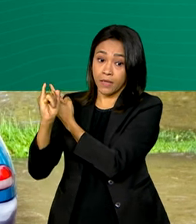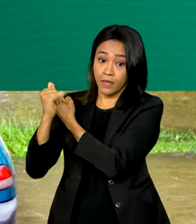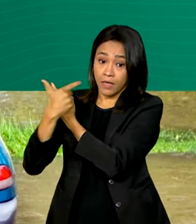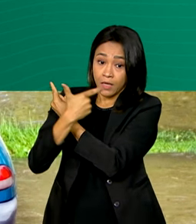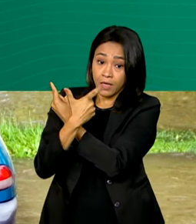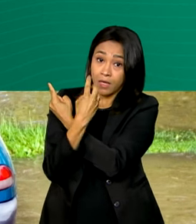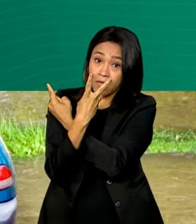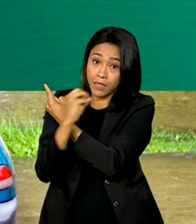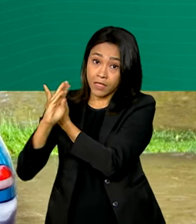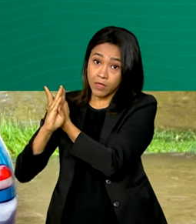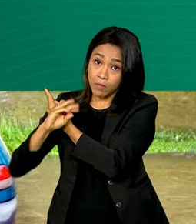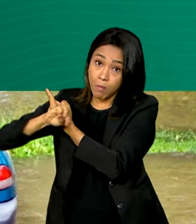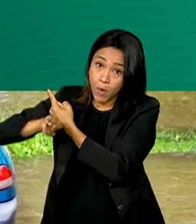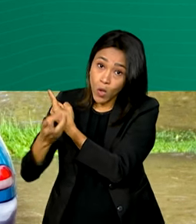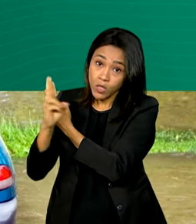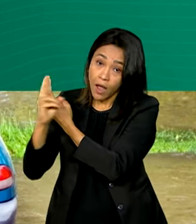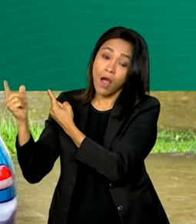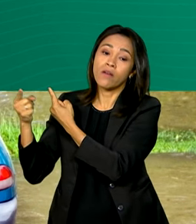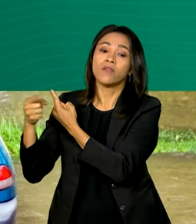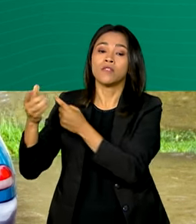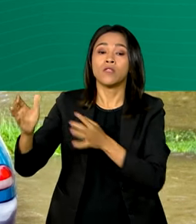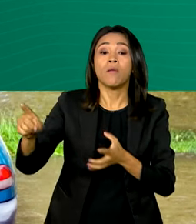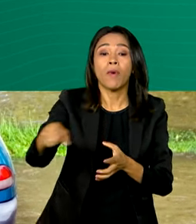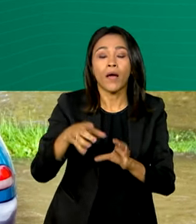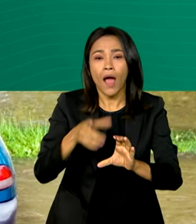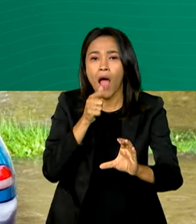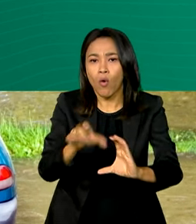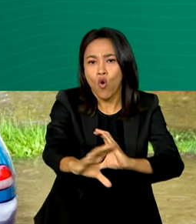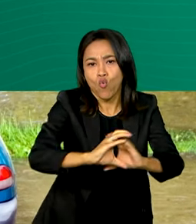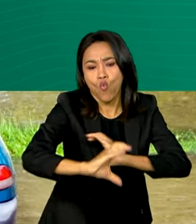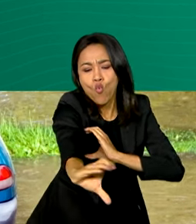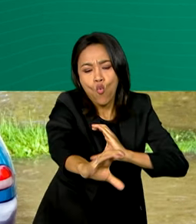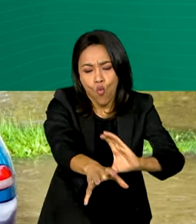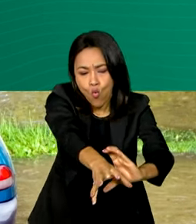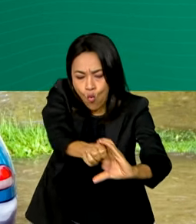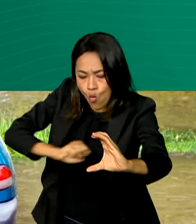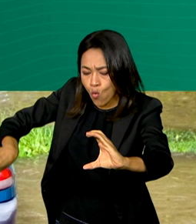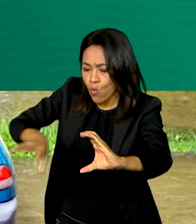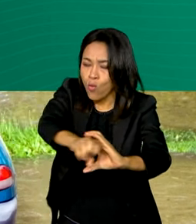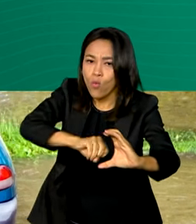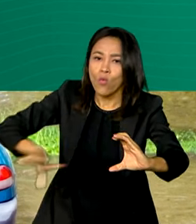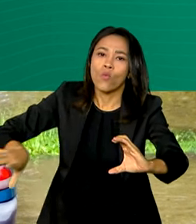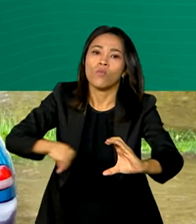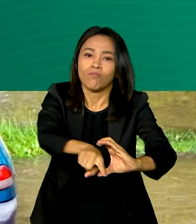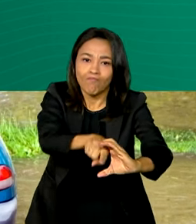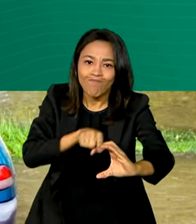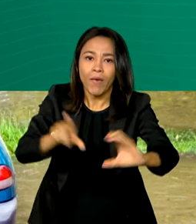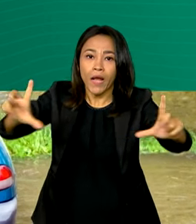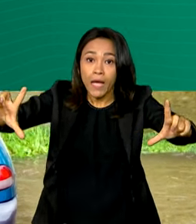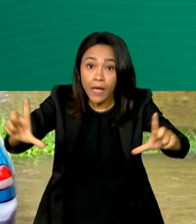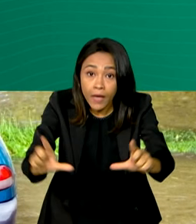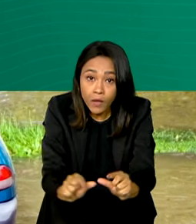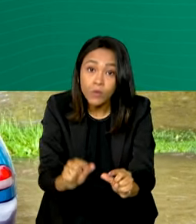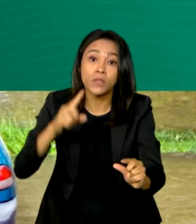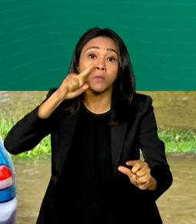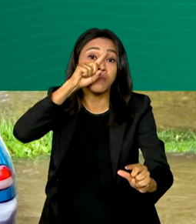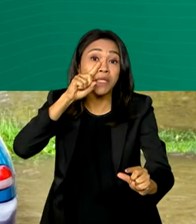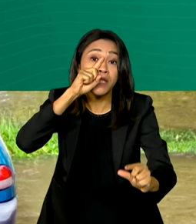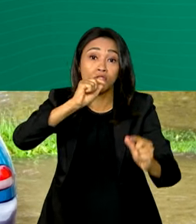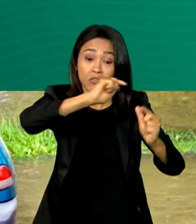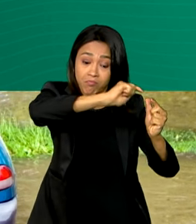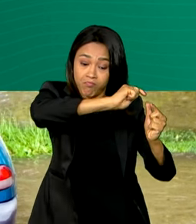obras de drenagem urbana sustentável e manejo de águas pluviais para reduzir o risco de